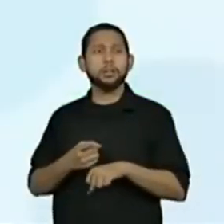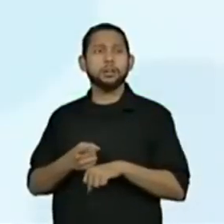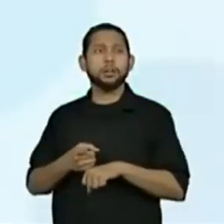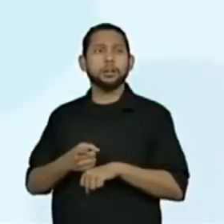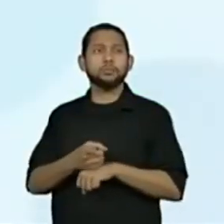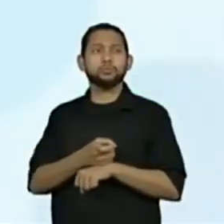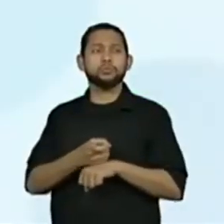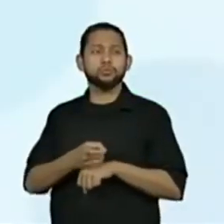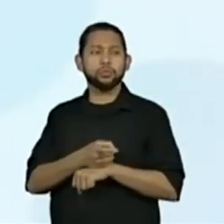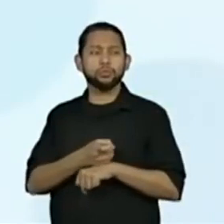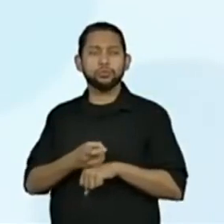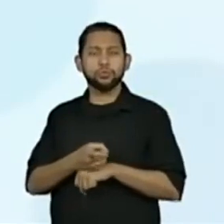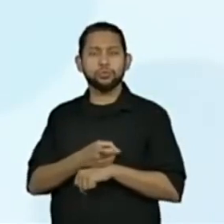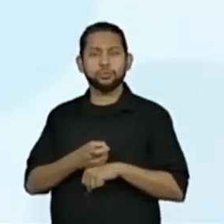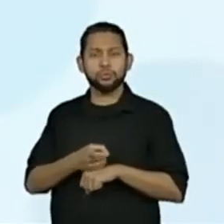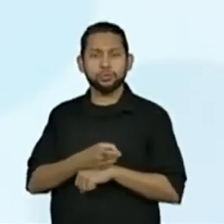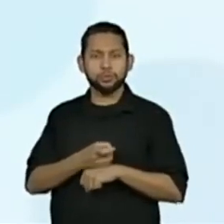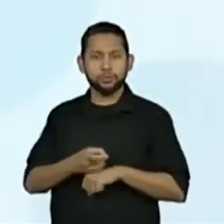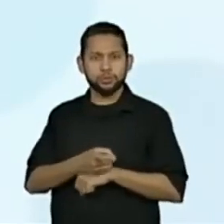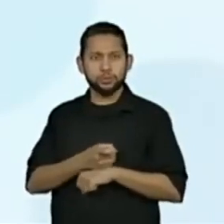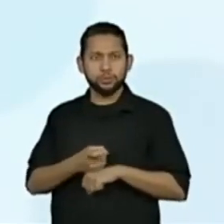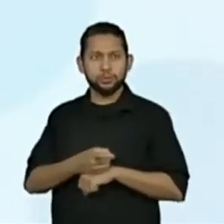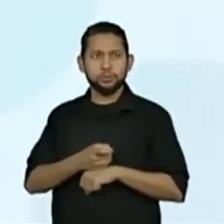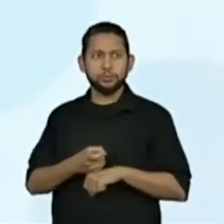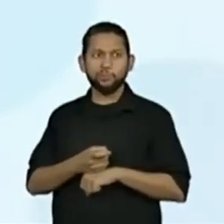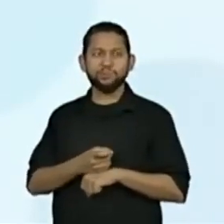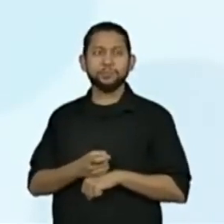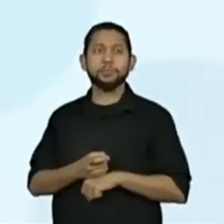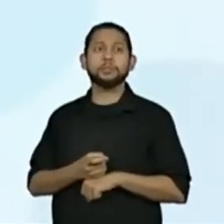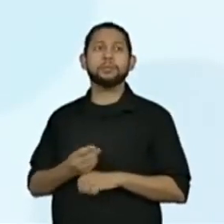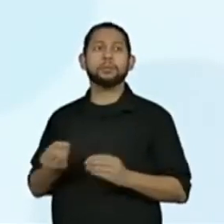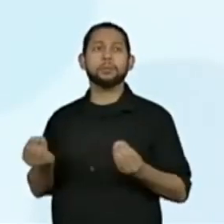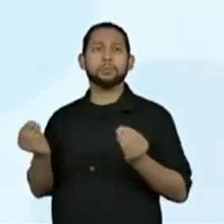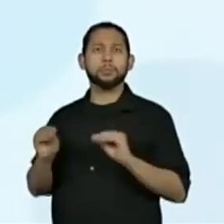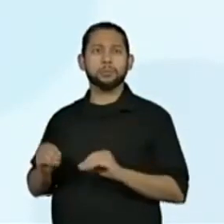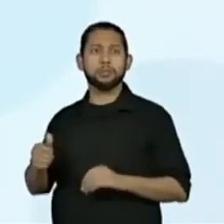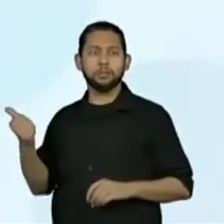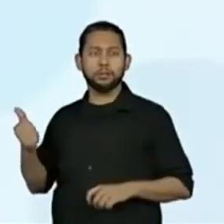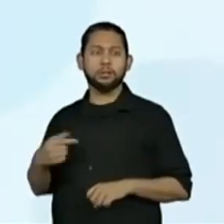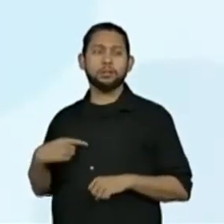L porque ela não é um verbo. Então, vamos escrever aqui que ela é um adjetivo.